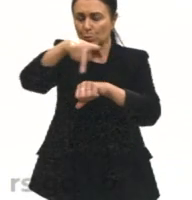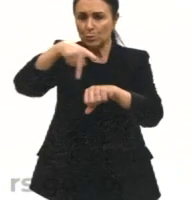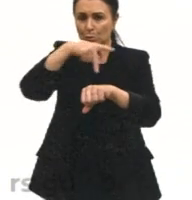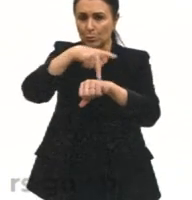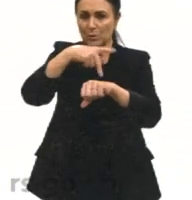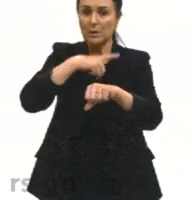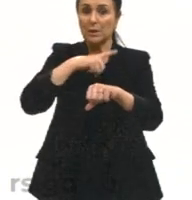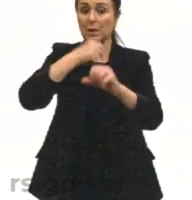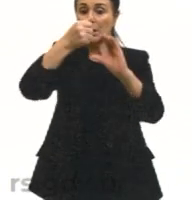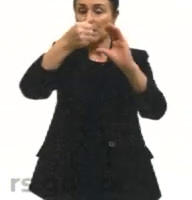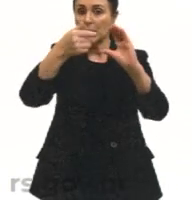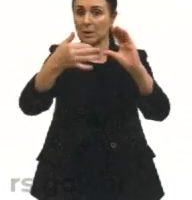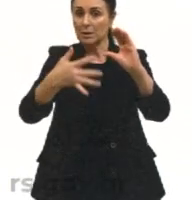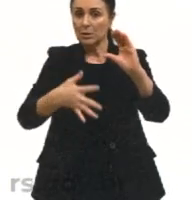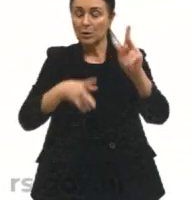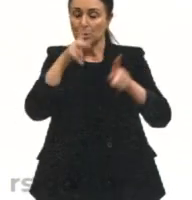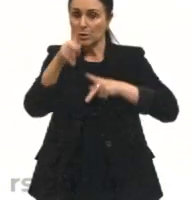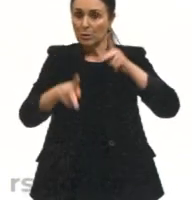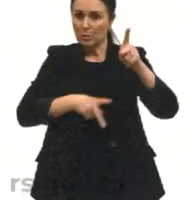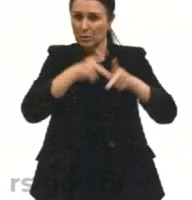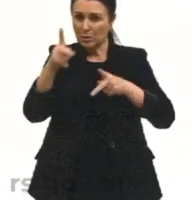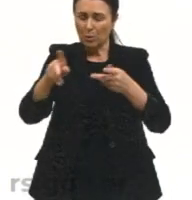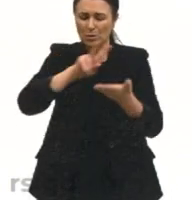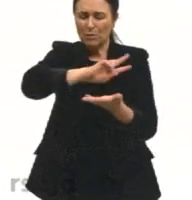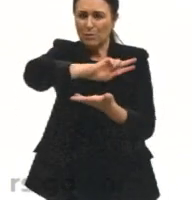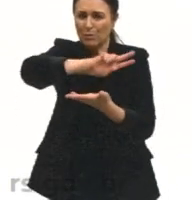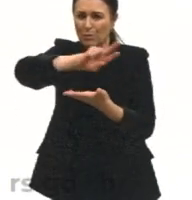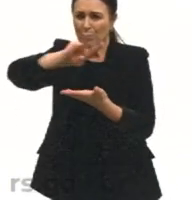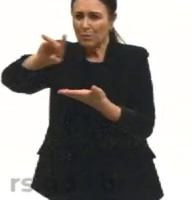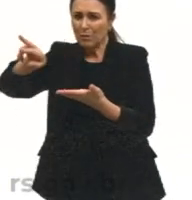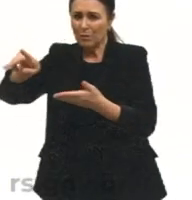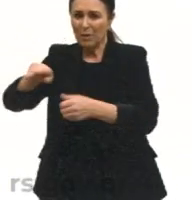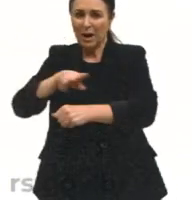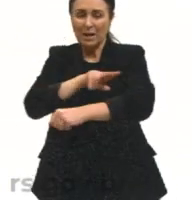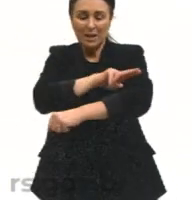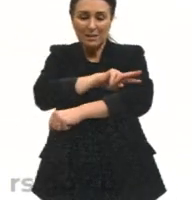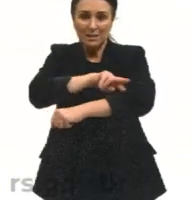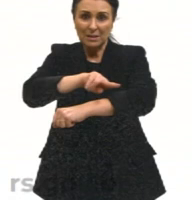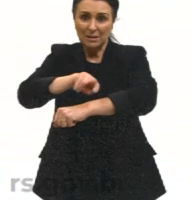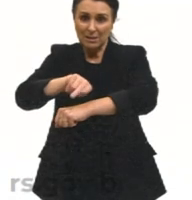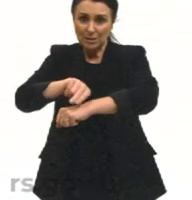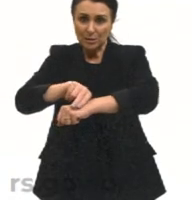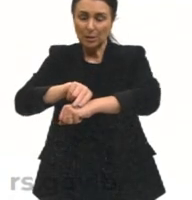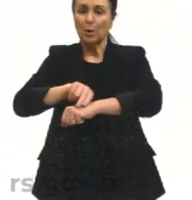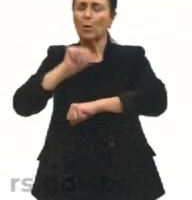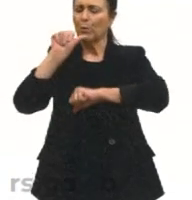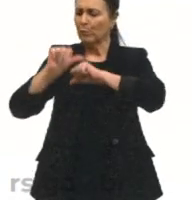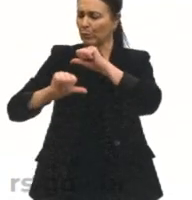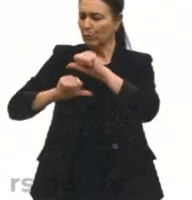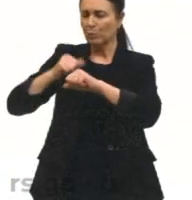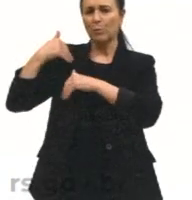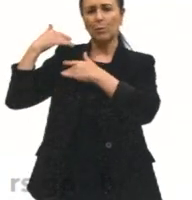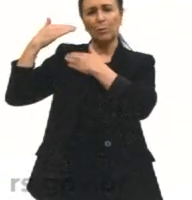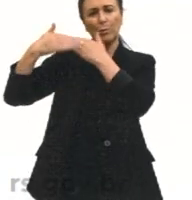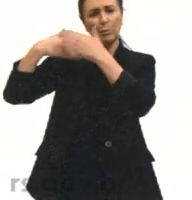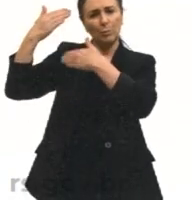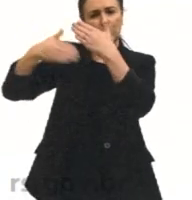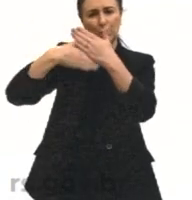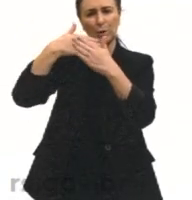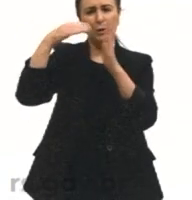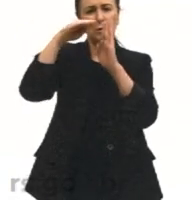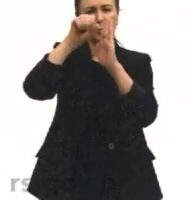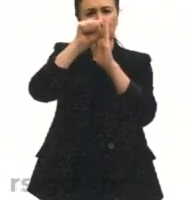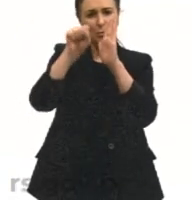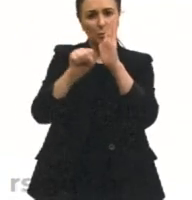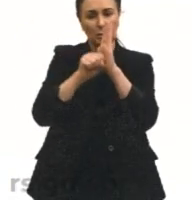caracterizam por terem populações multiétnicas com frequência evoluíram desse modo ao longo dos séculos. Outras